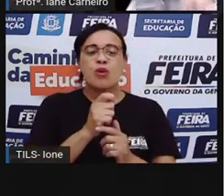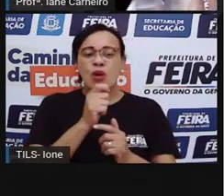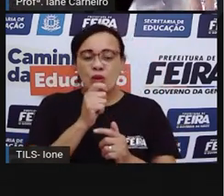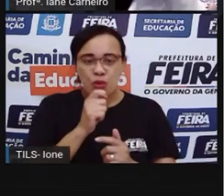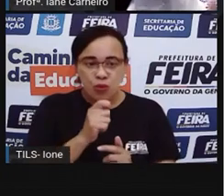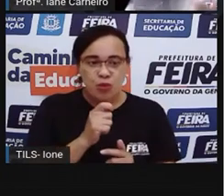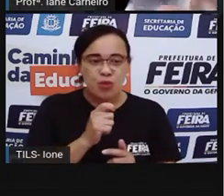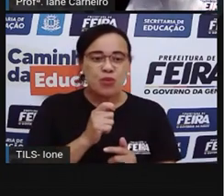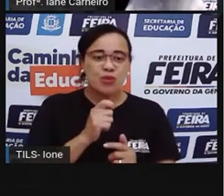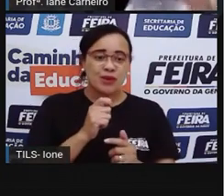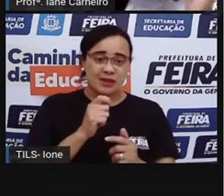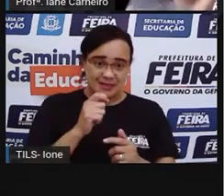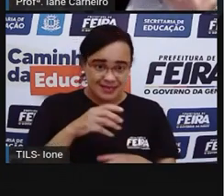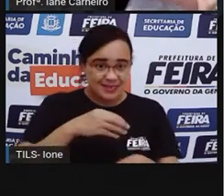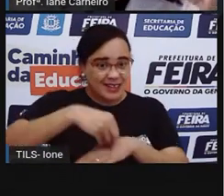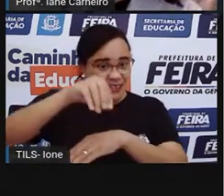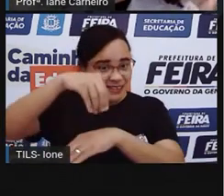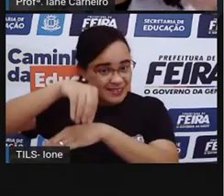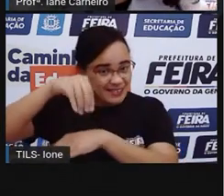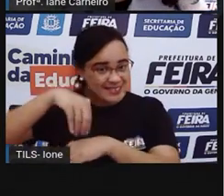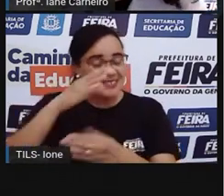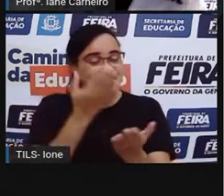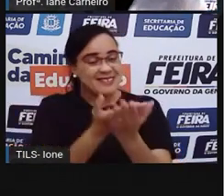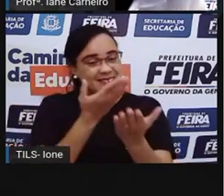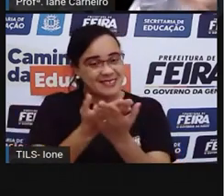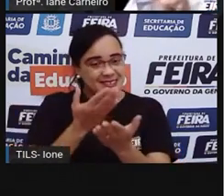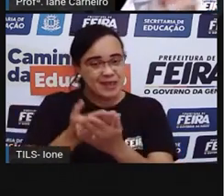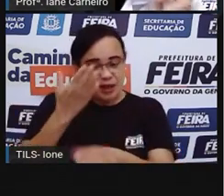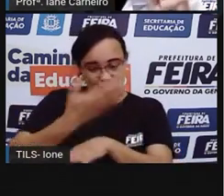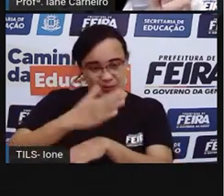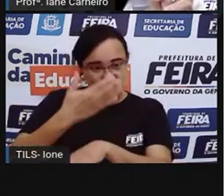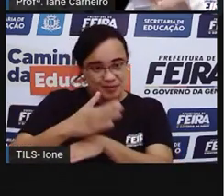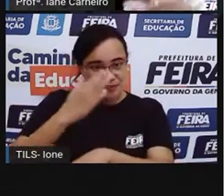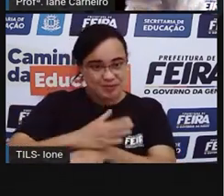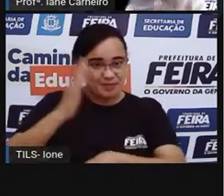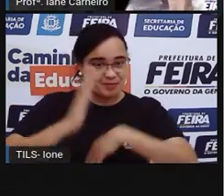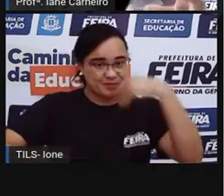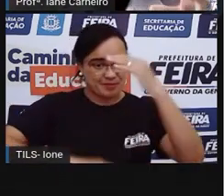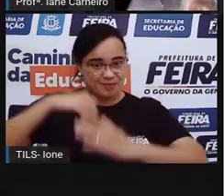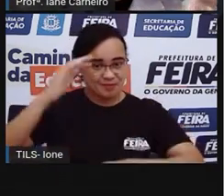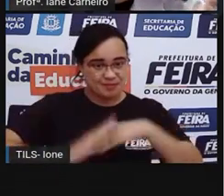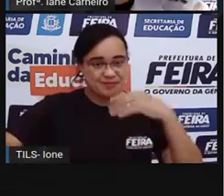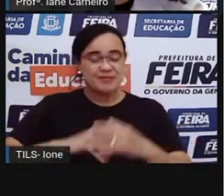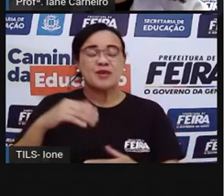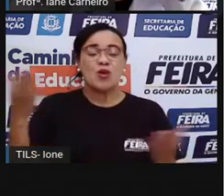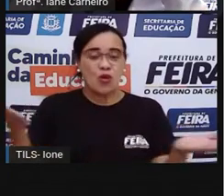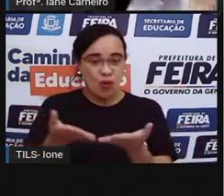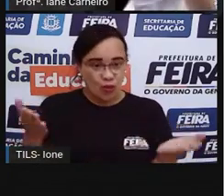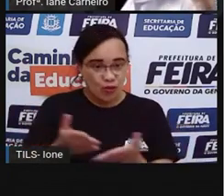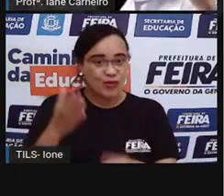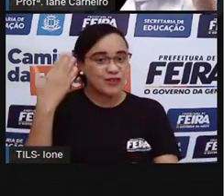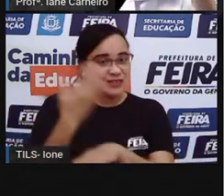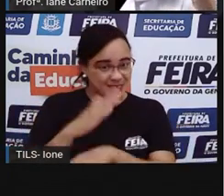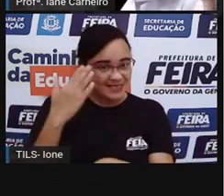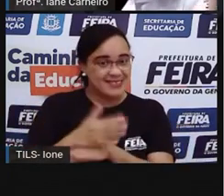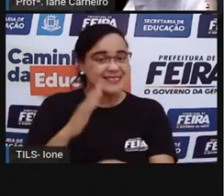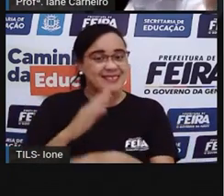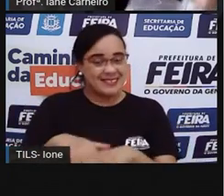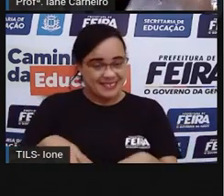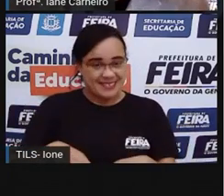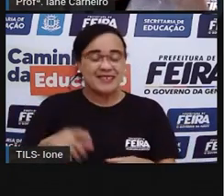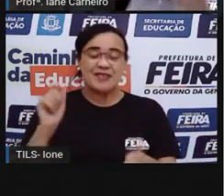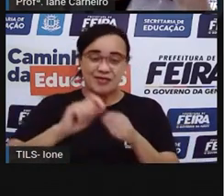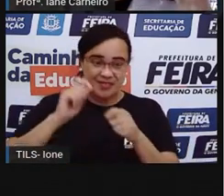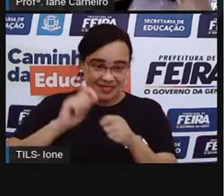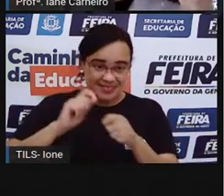a dica que hoje tem uma aula prática. Ou seja, vocês vão colocar a mão na massa. Ou melhor, a